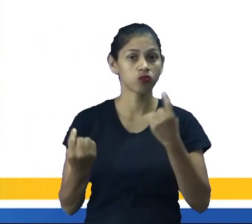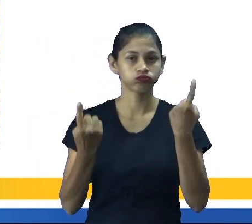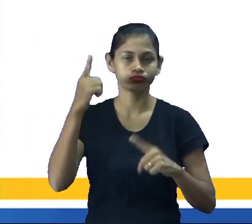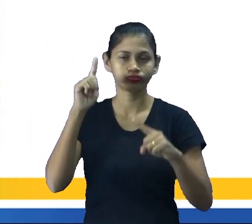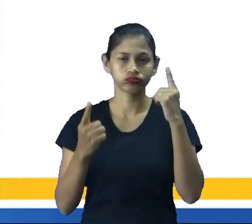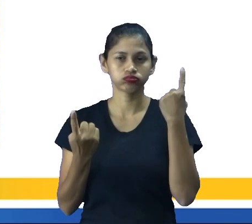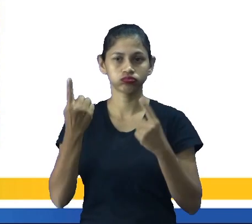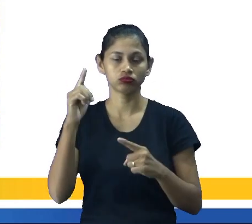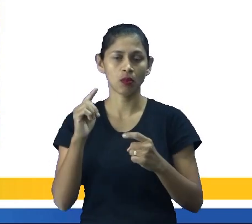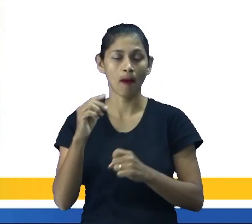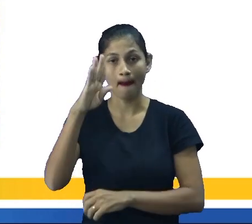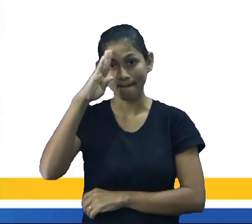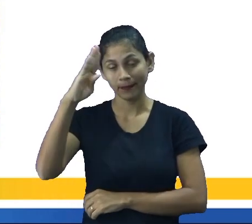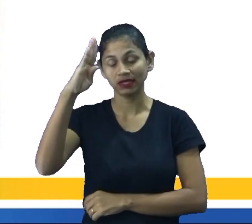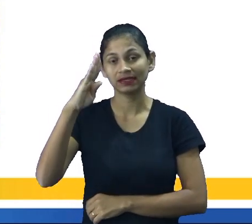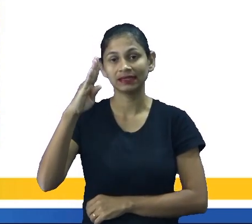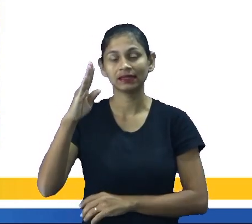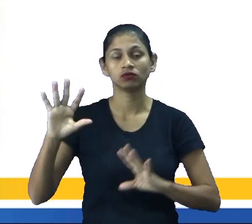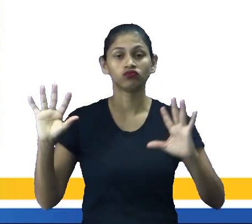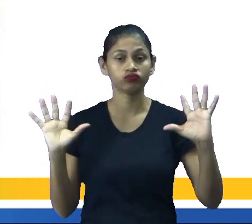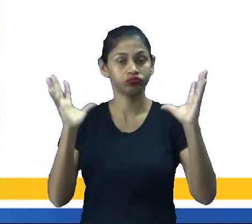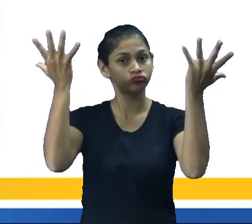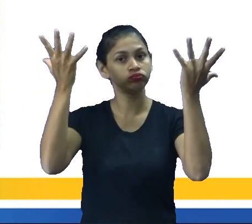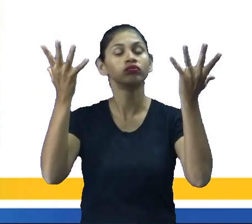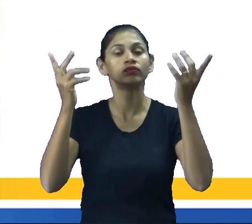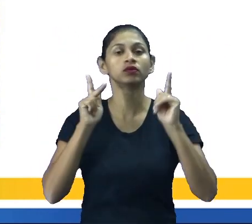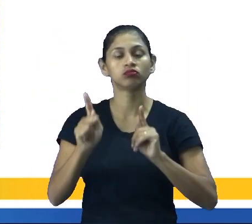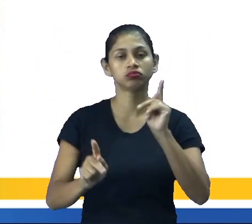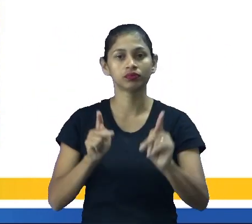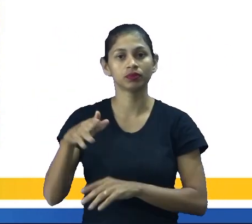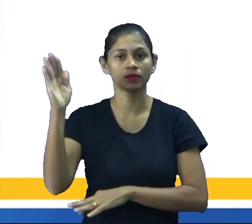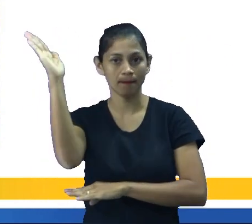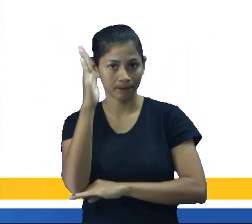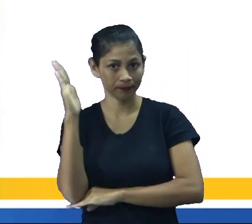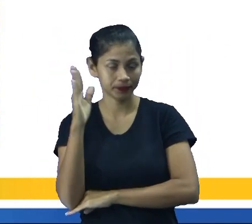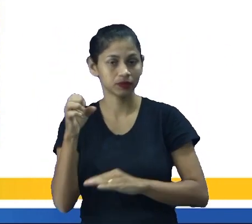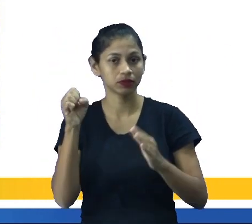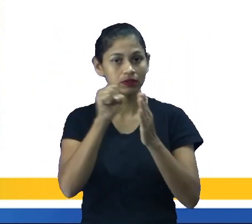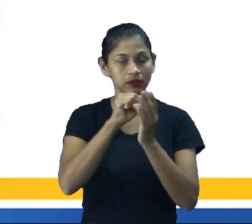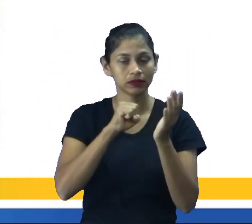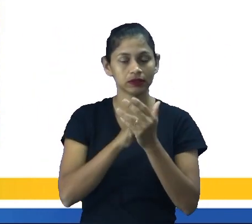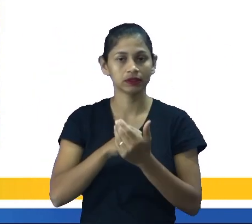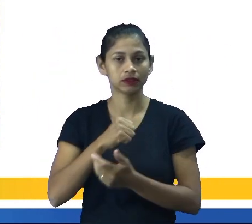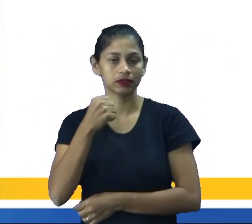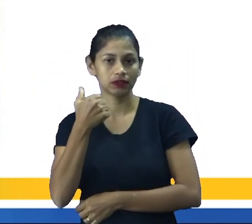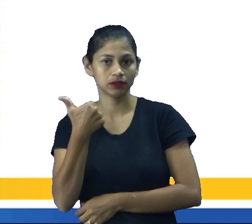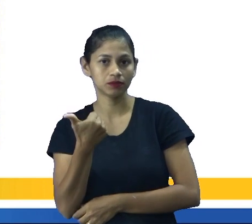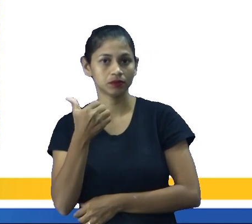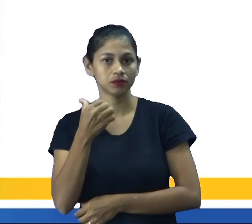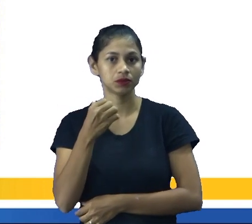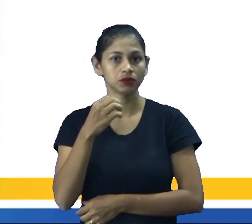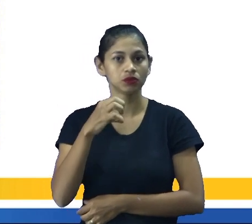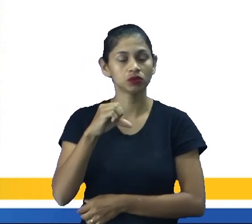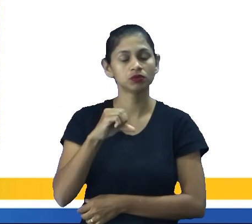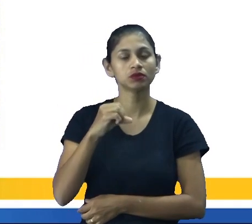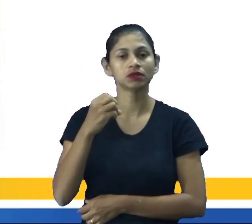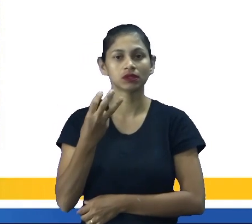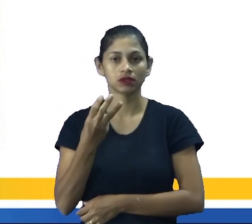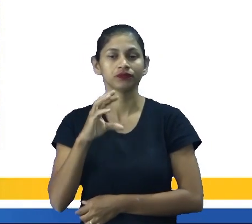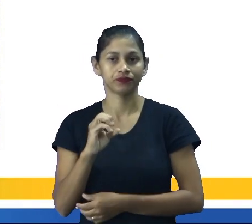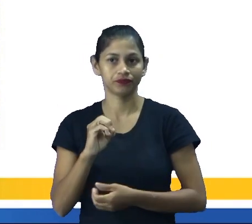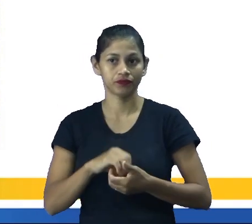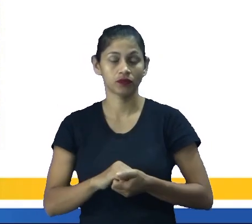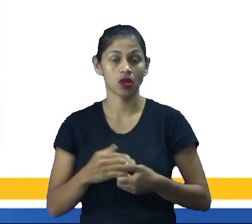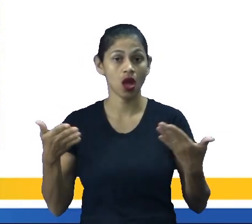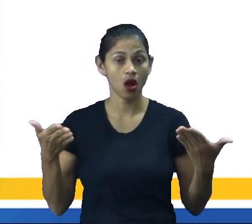-se na principal festa popular brasileira a partir da década de 1930 e atualmente conta com os